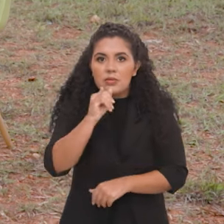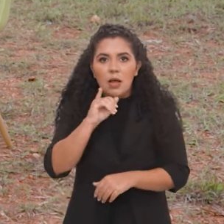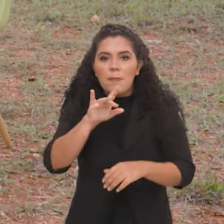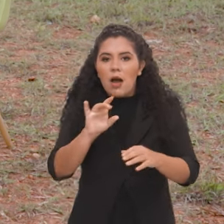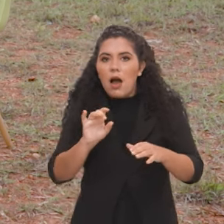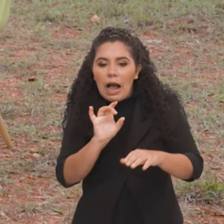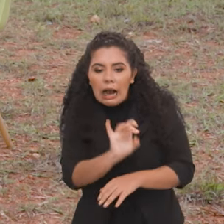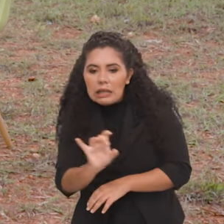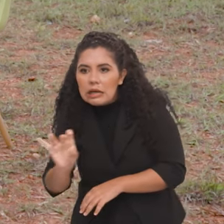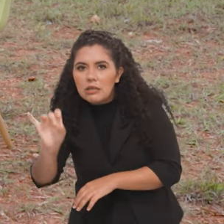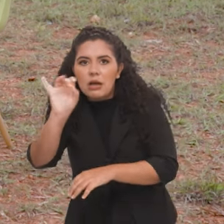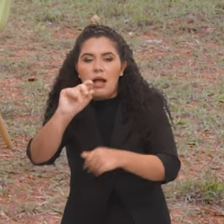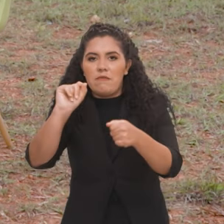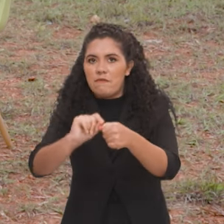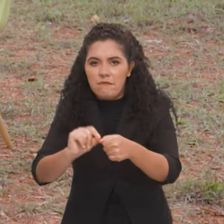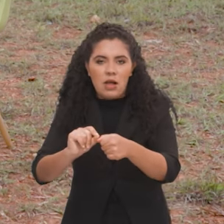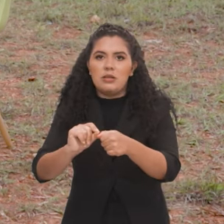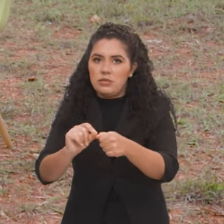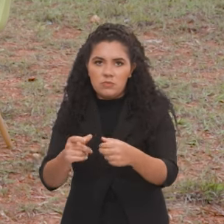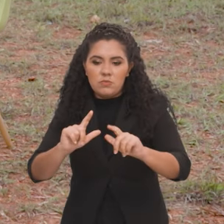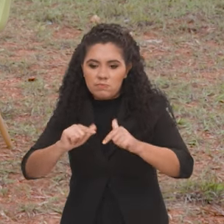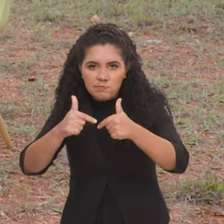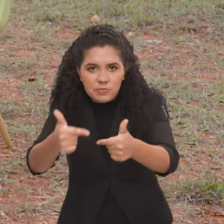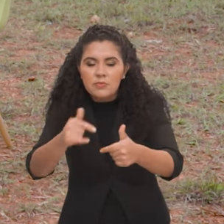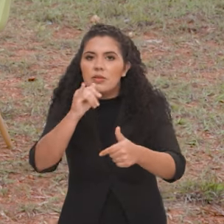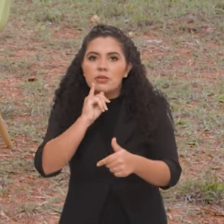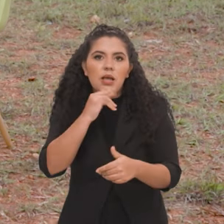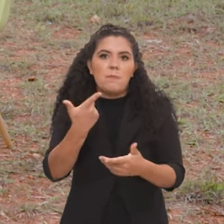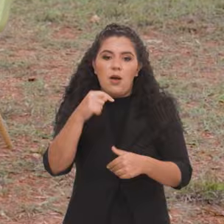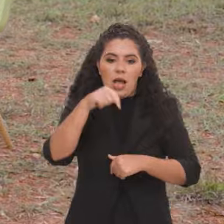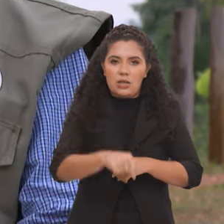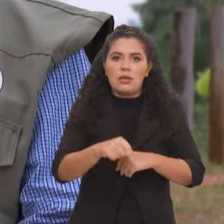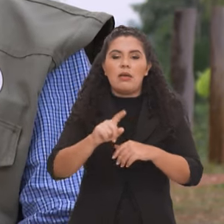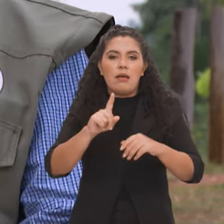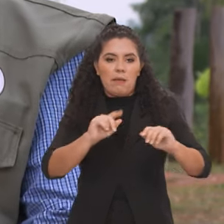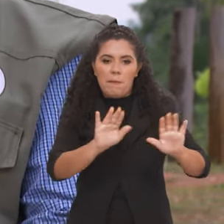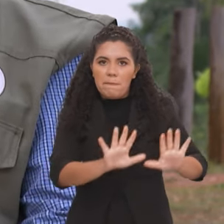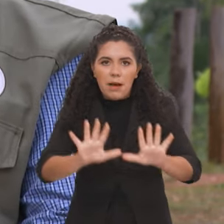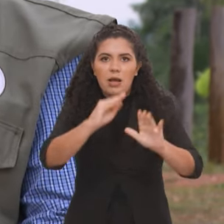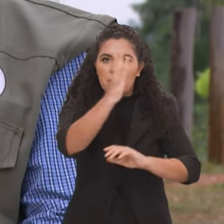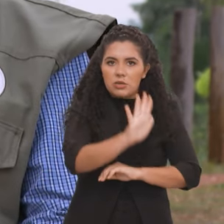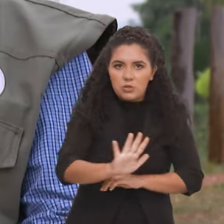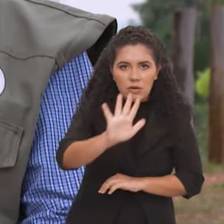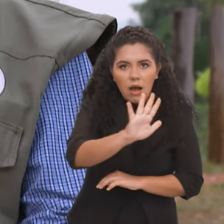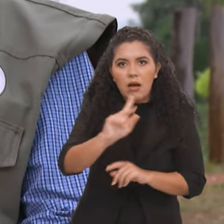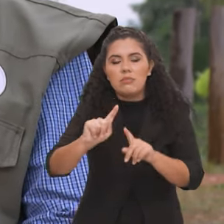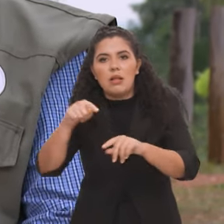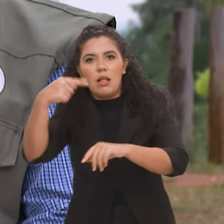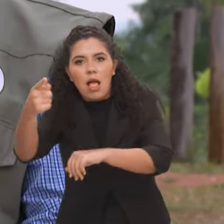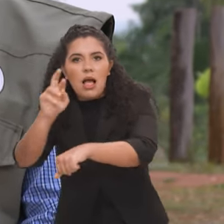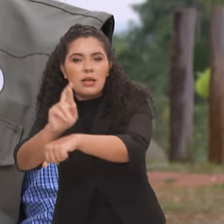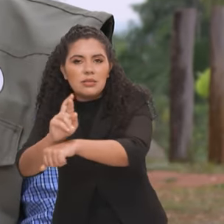independente. Exatamente. Cada unidade, a partir da sua categoria, então, Parque Nacional de uma forma, Reserva Extrativista é outra,